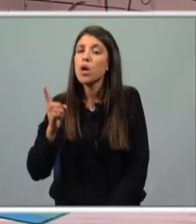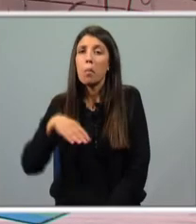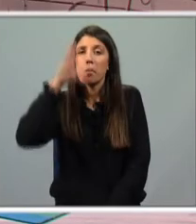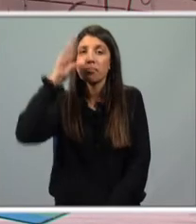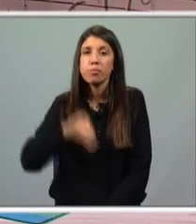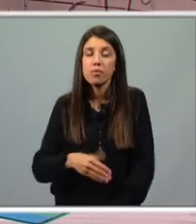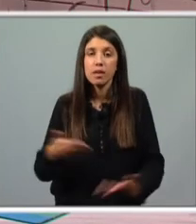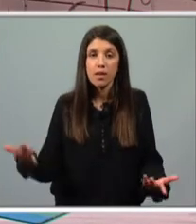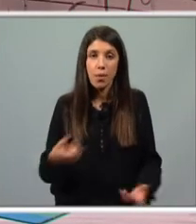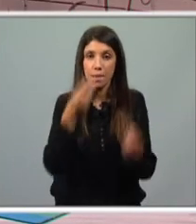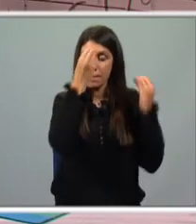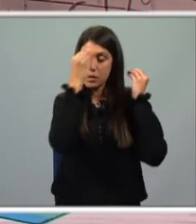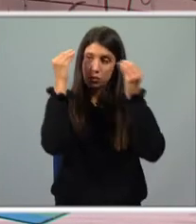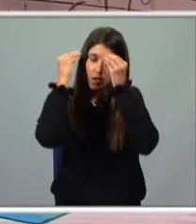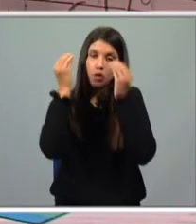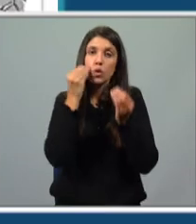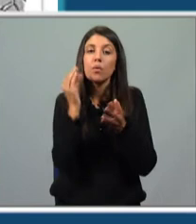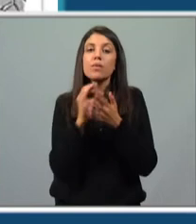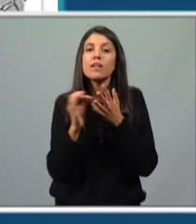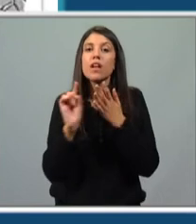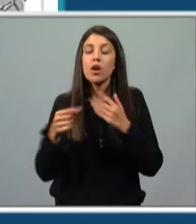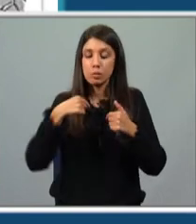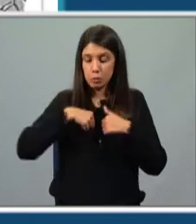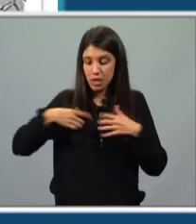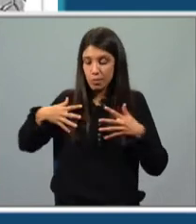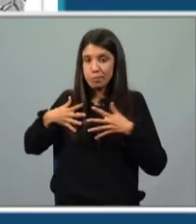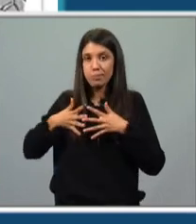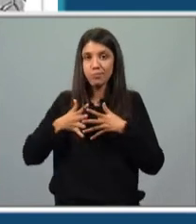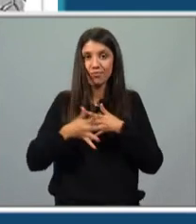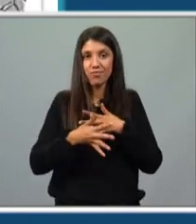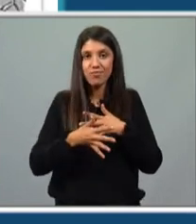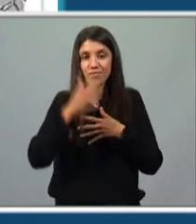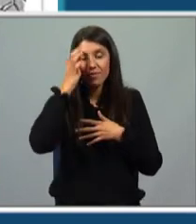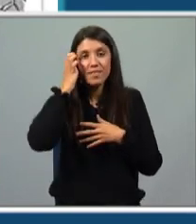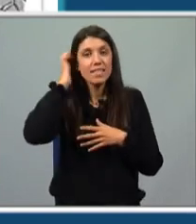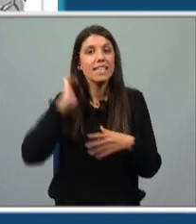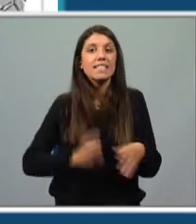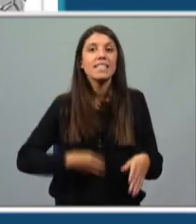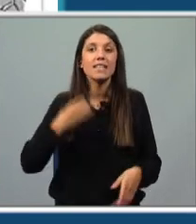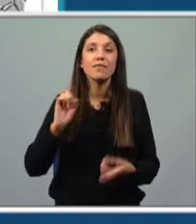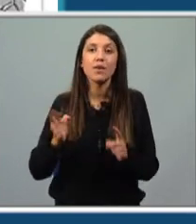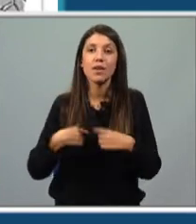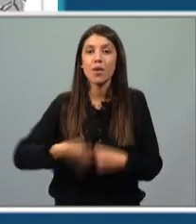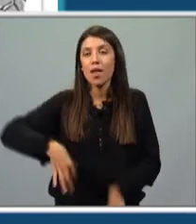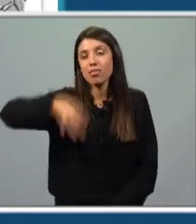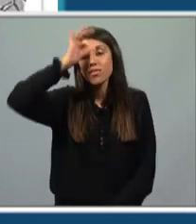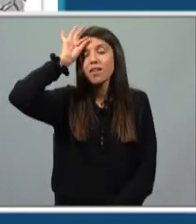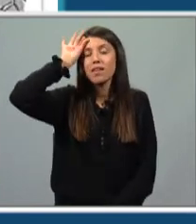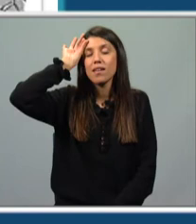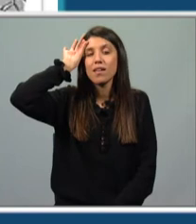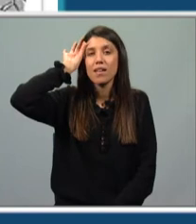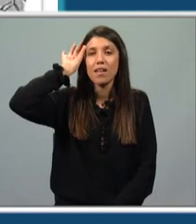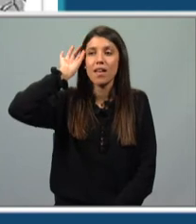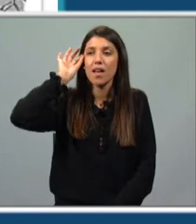Entretanto, as personagens, como é que elas se caracterizam, são transparentes por dentro, o que significa certamente que são ingénuas, puras, sem